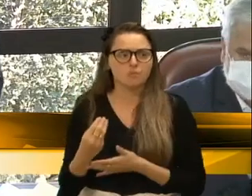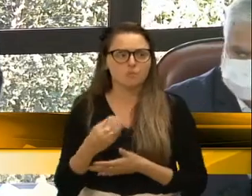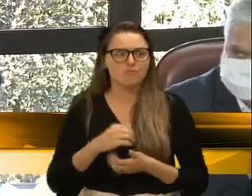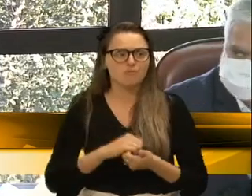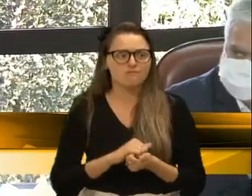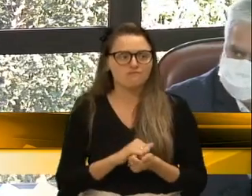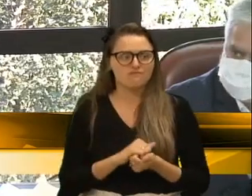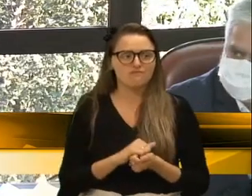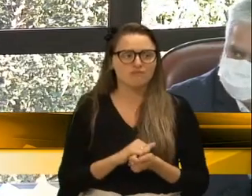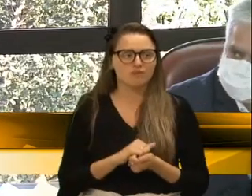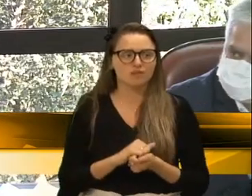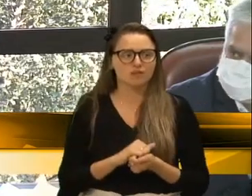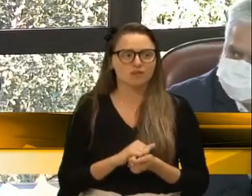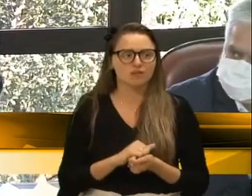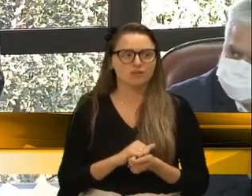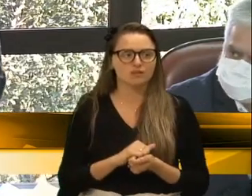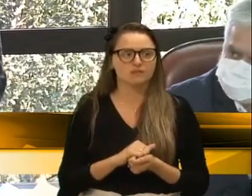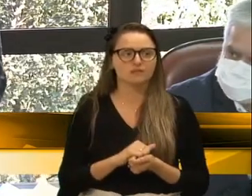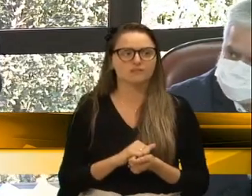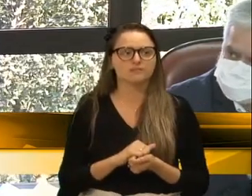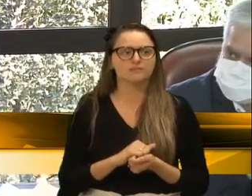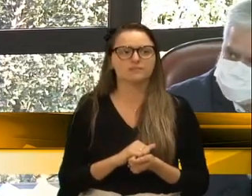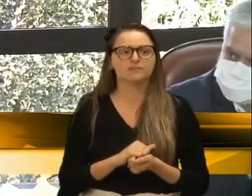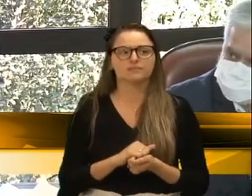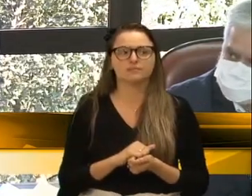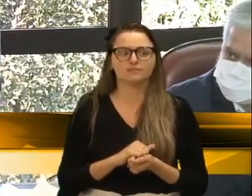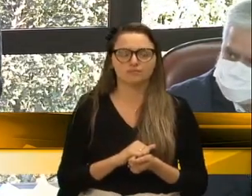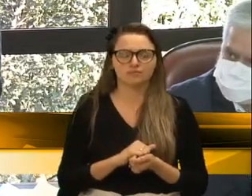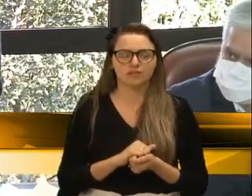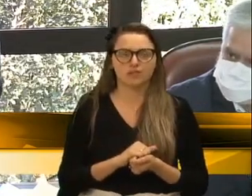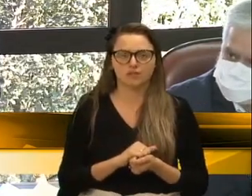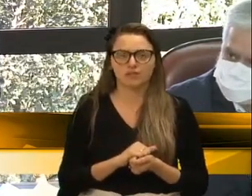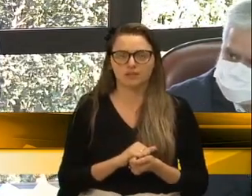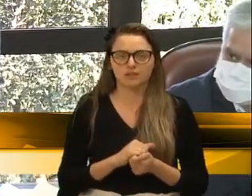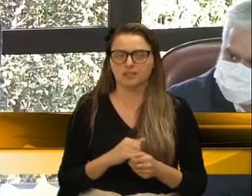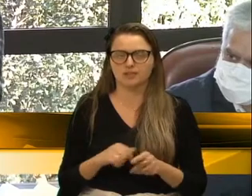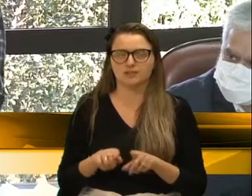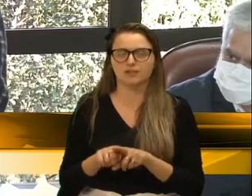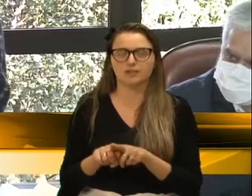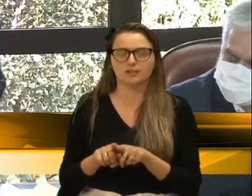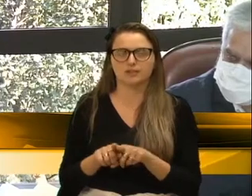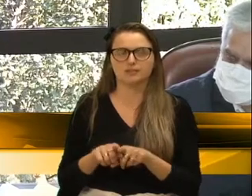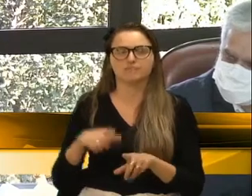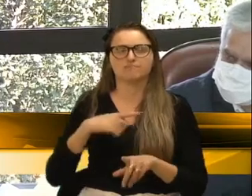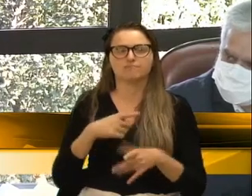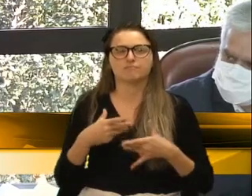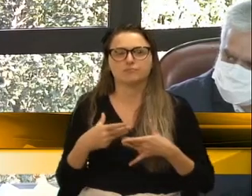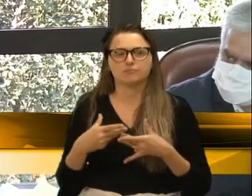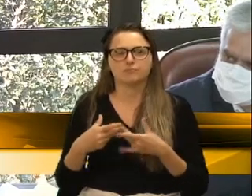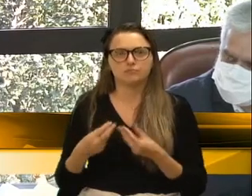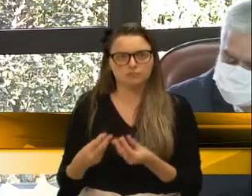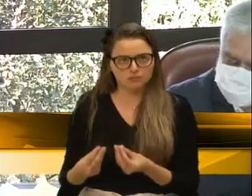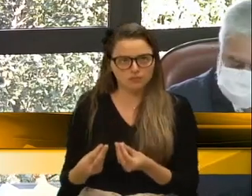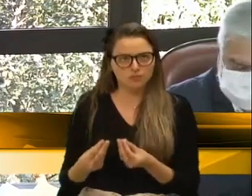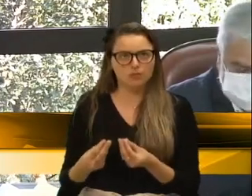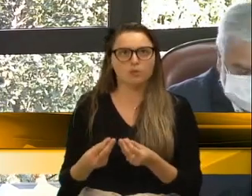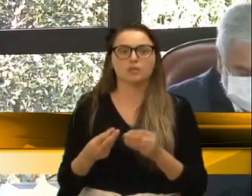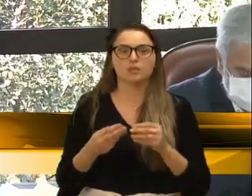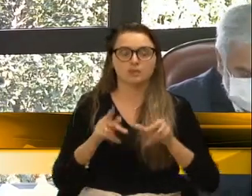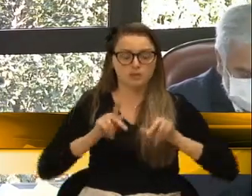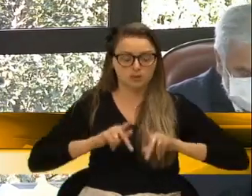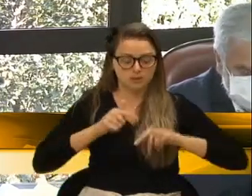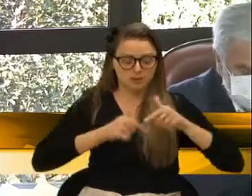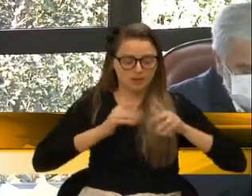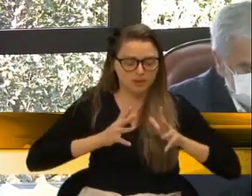que ter um cuidado, teria, não sei o que dizer aqui, mas, infelizmente, muitos tratoristas, muitos